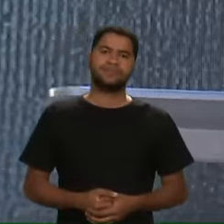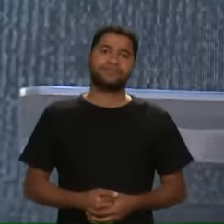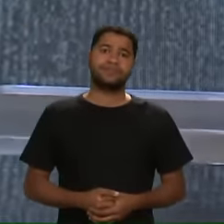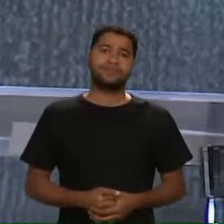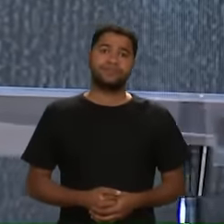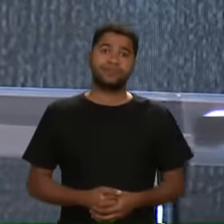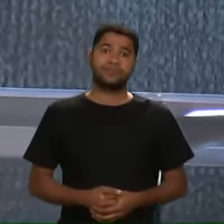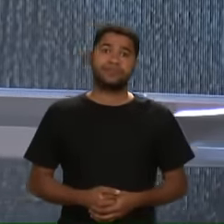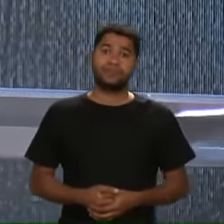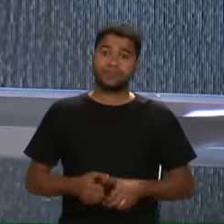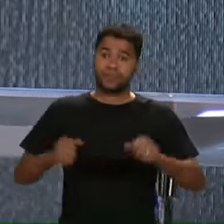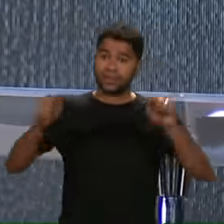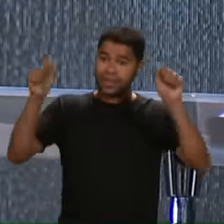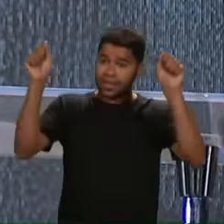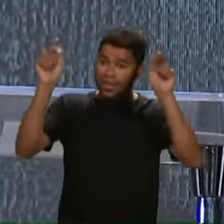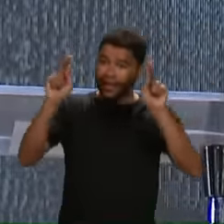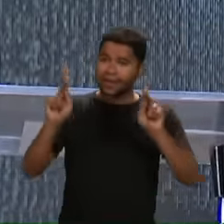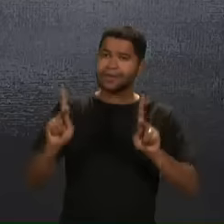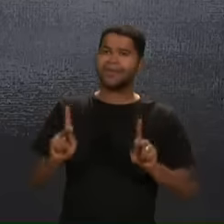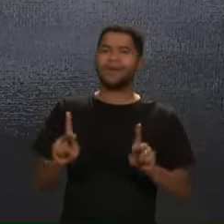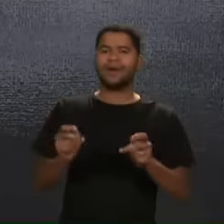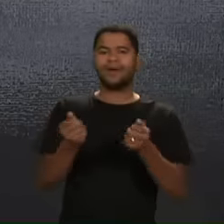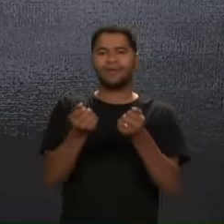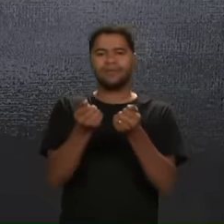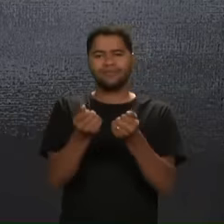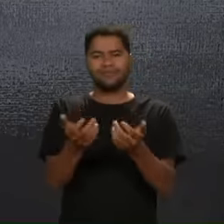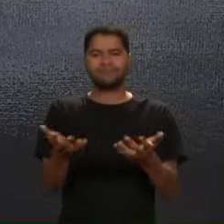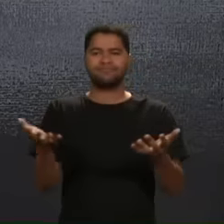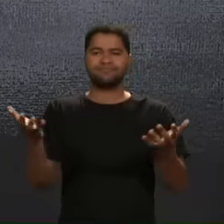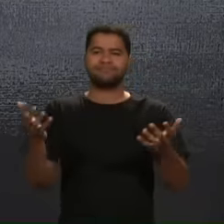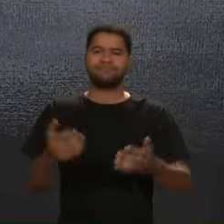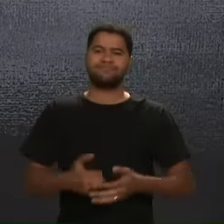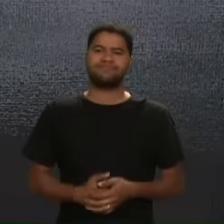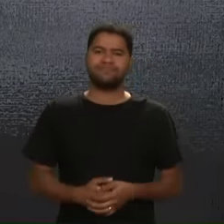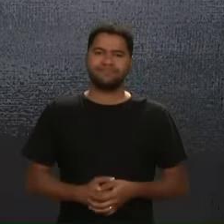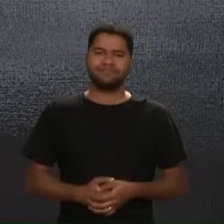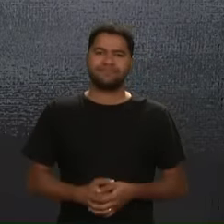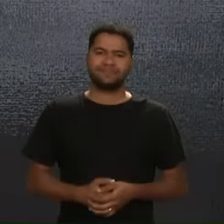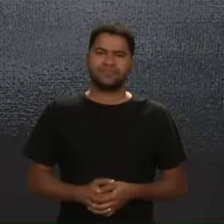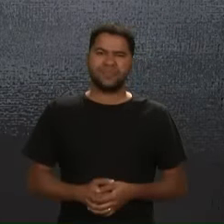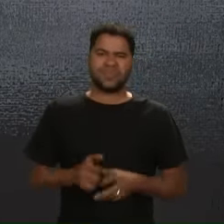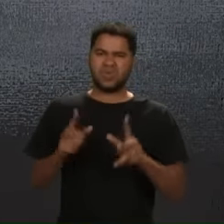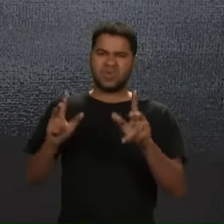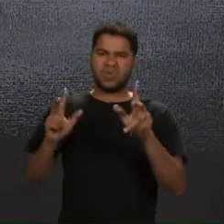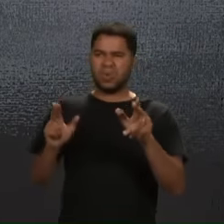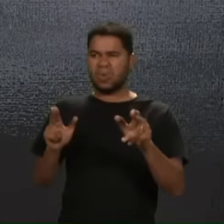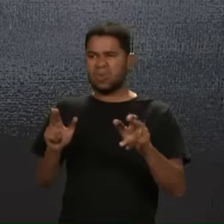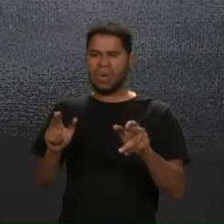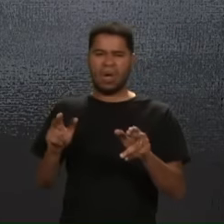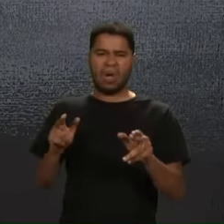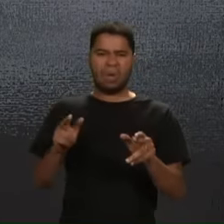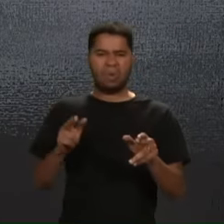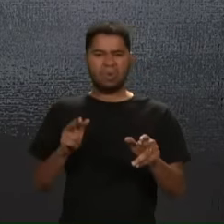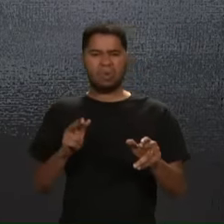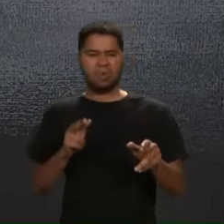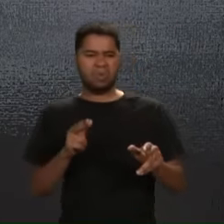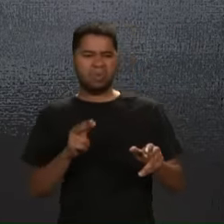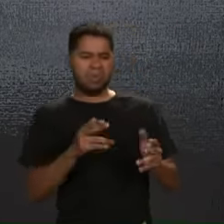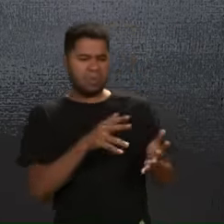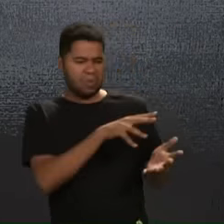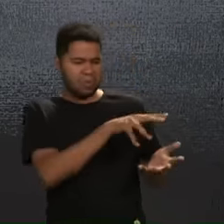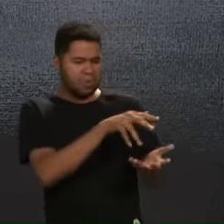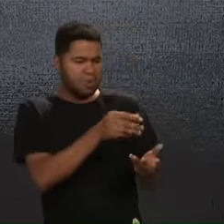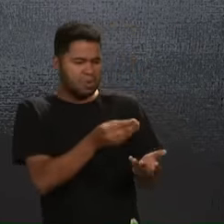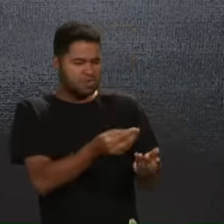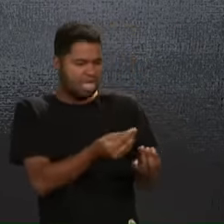Deixo-vos A paz A minha Paz Vos dou Não vou Lá dar Como a dá O mundo Não se